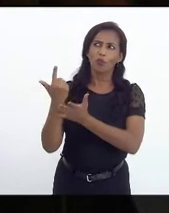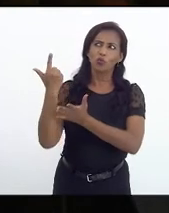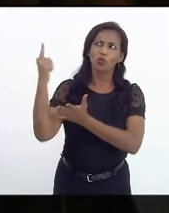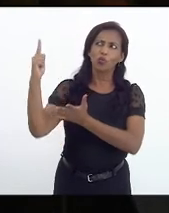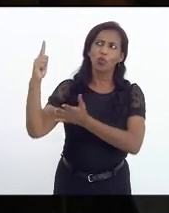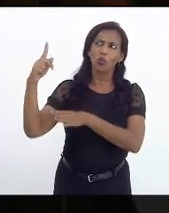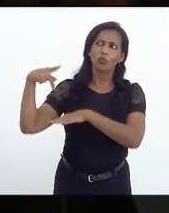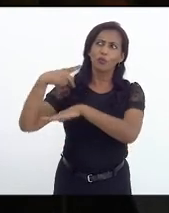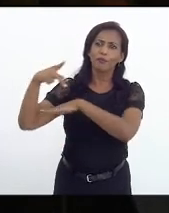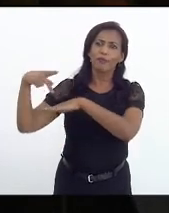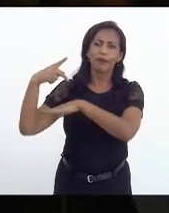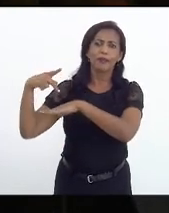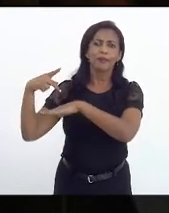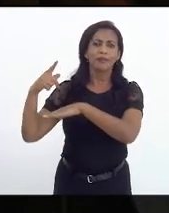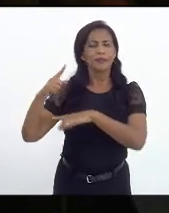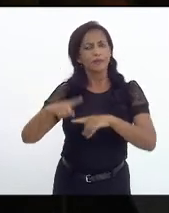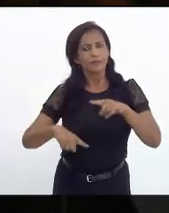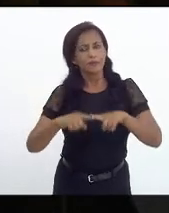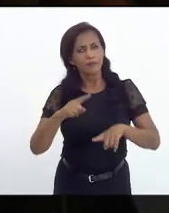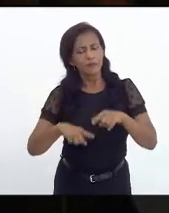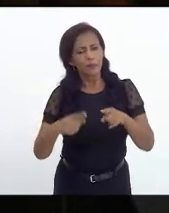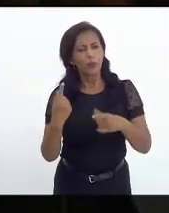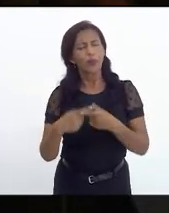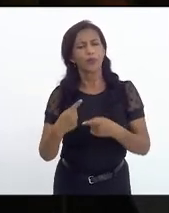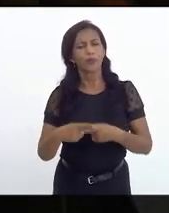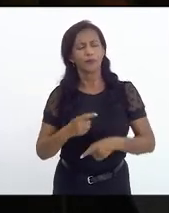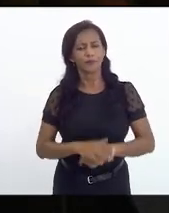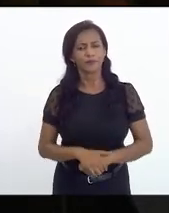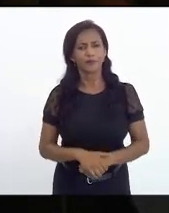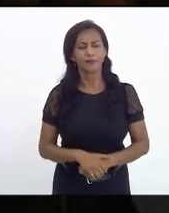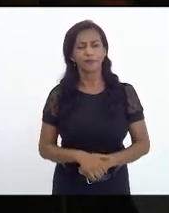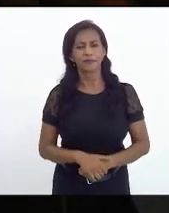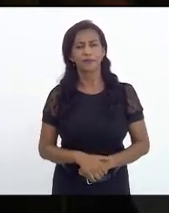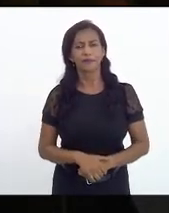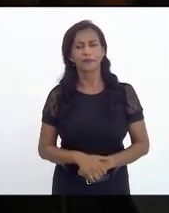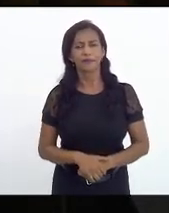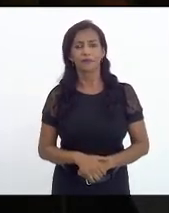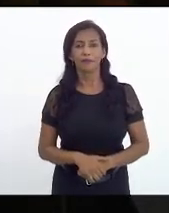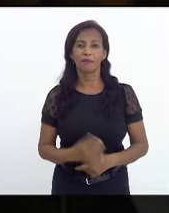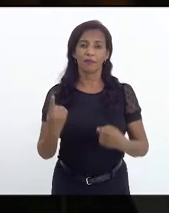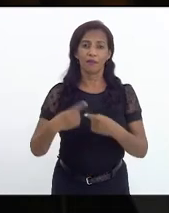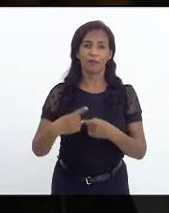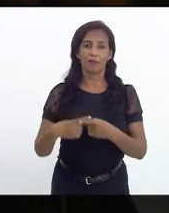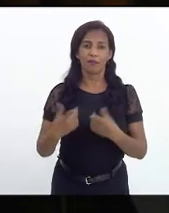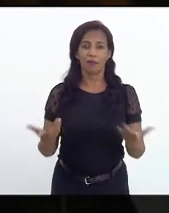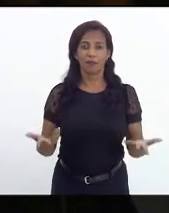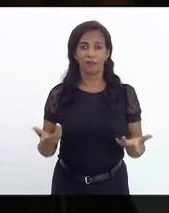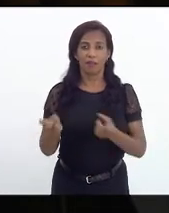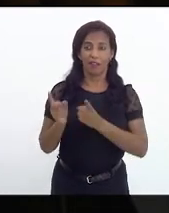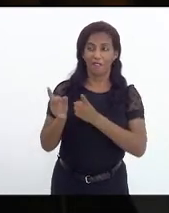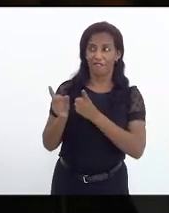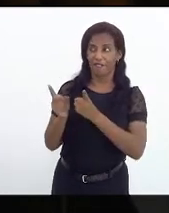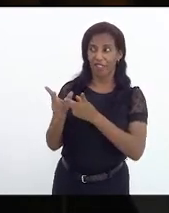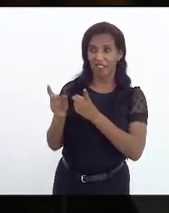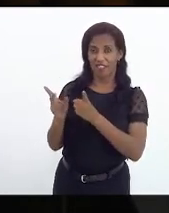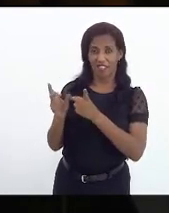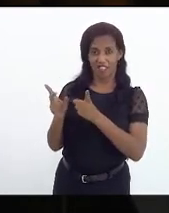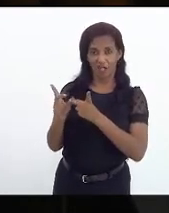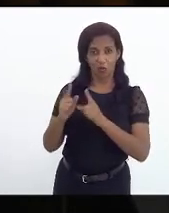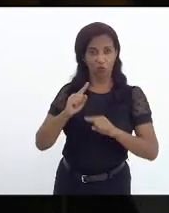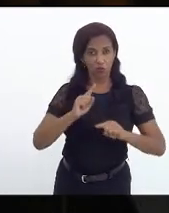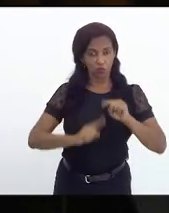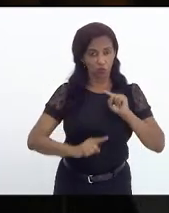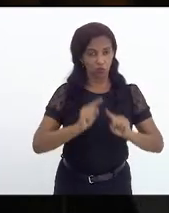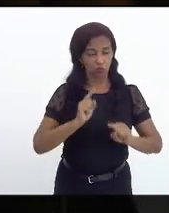insumos? Por que, senhora presidente? Porque está vendendo as refinarias